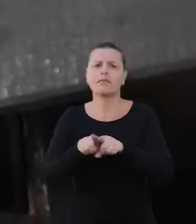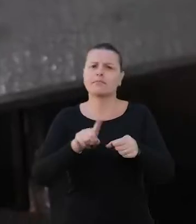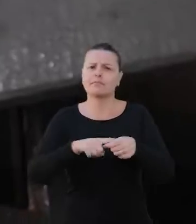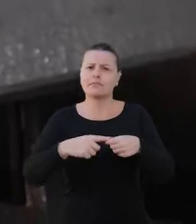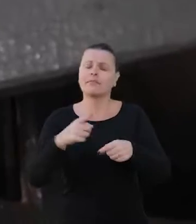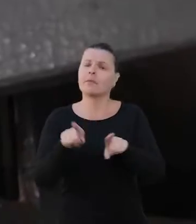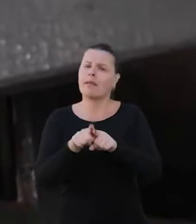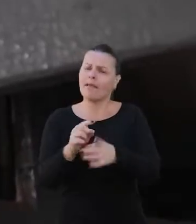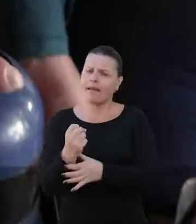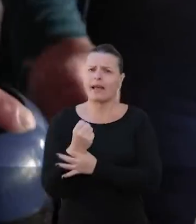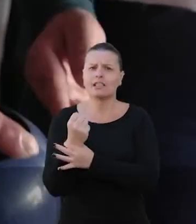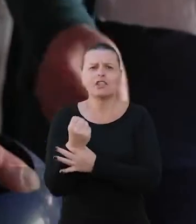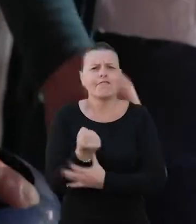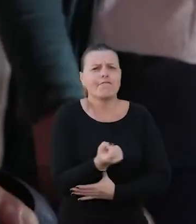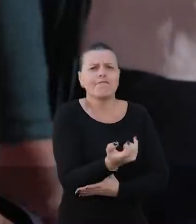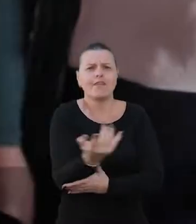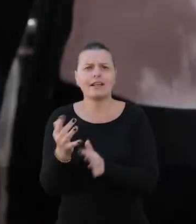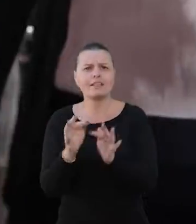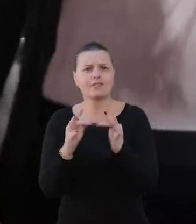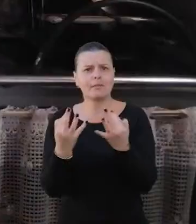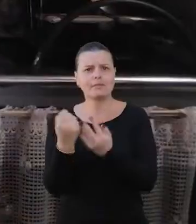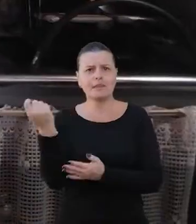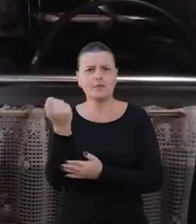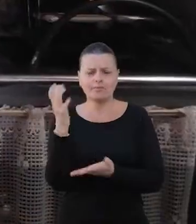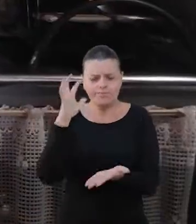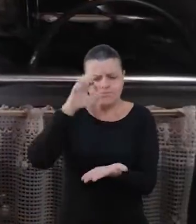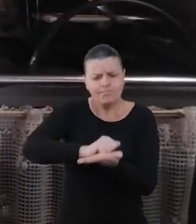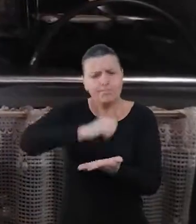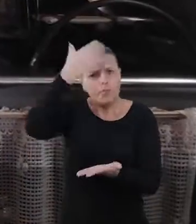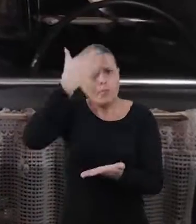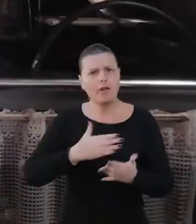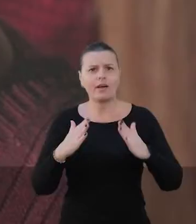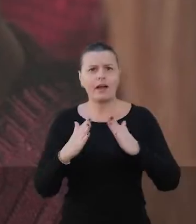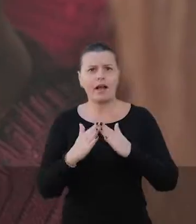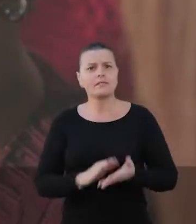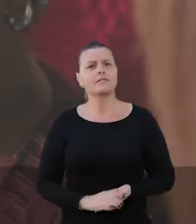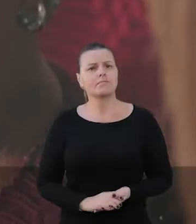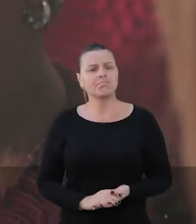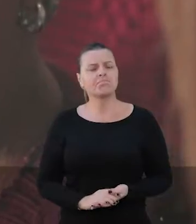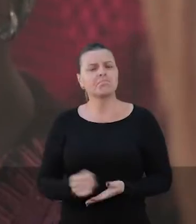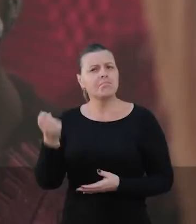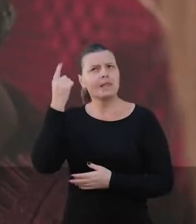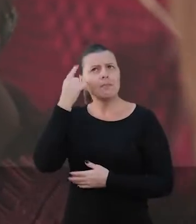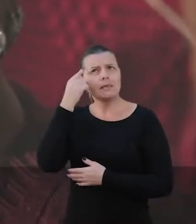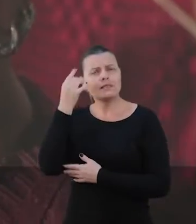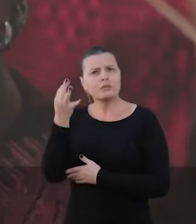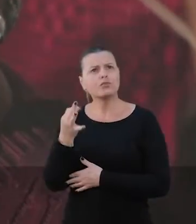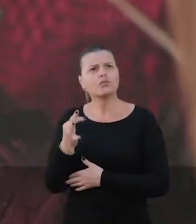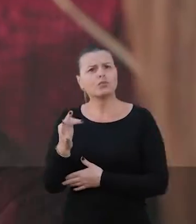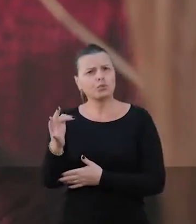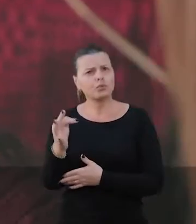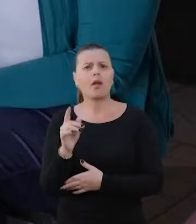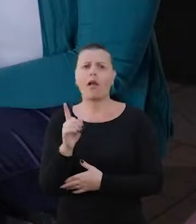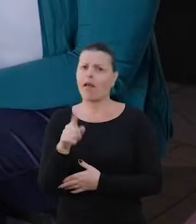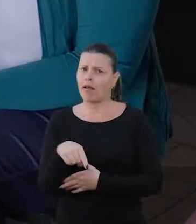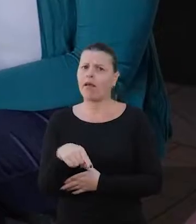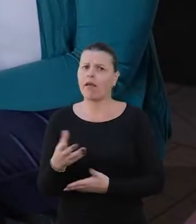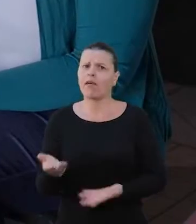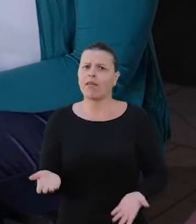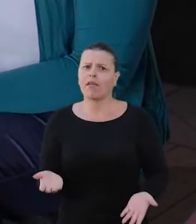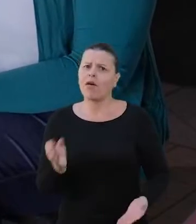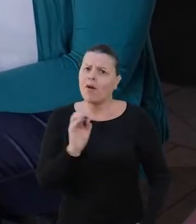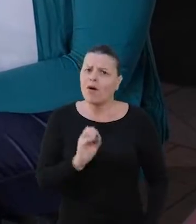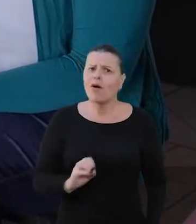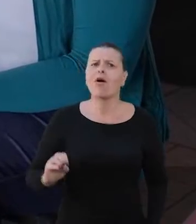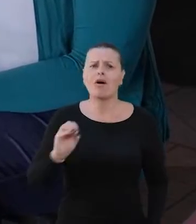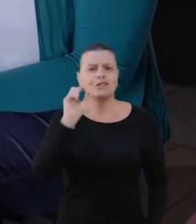E garantir a milhares de famílias gaúchas a escritura dos seus imóveis. Pensando no futuro, é uma excelente